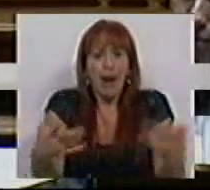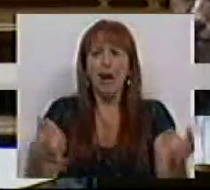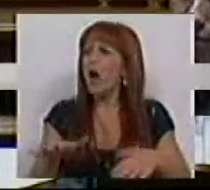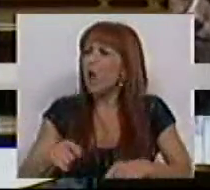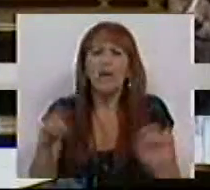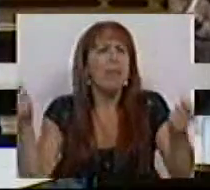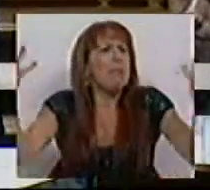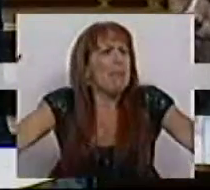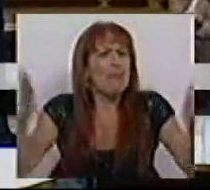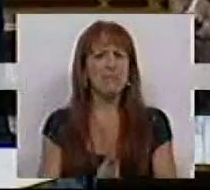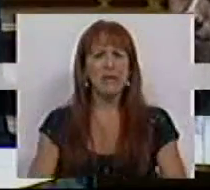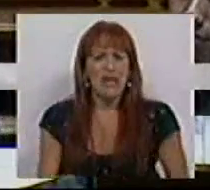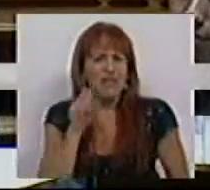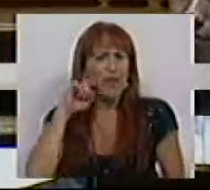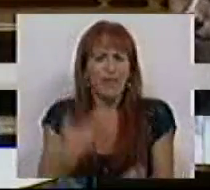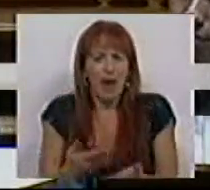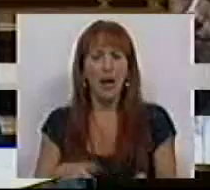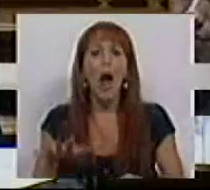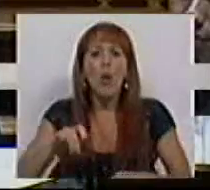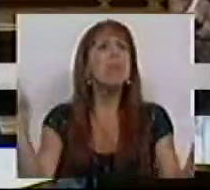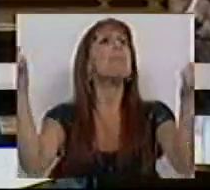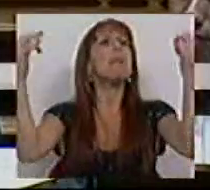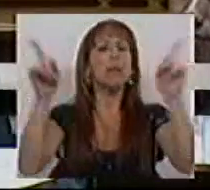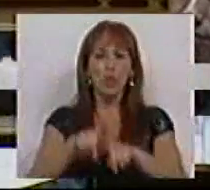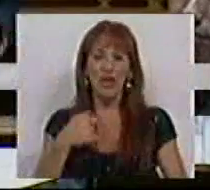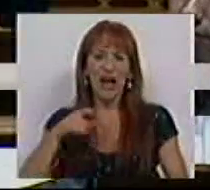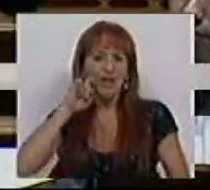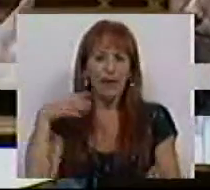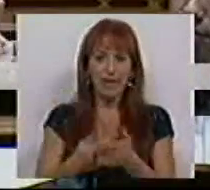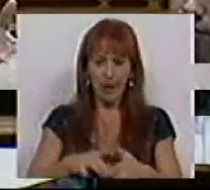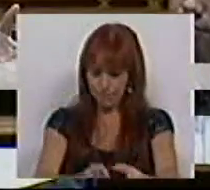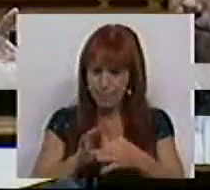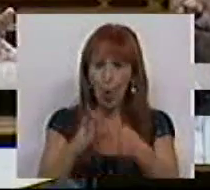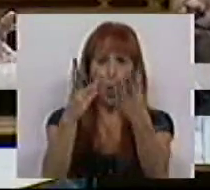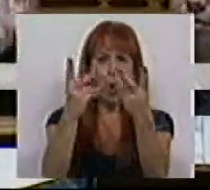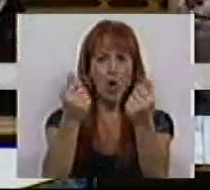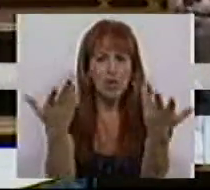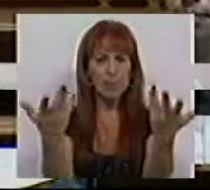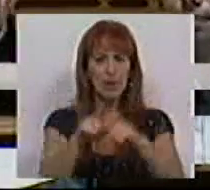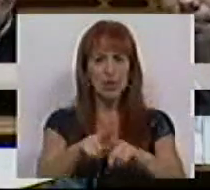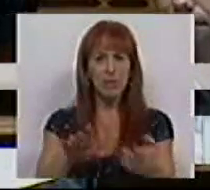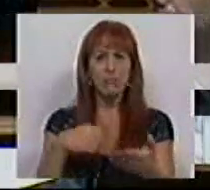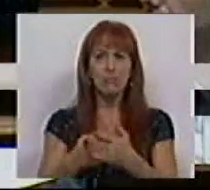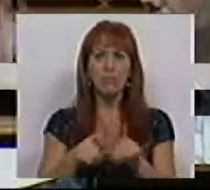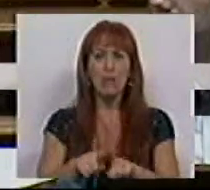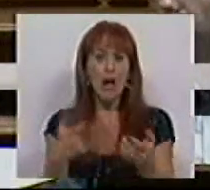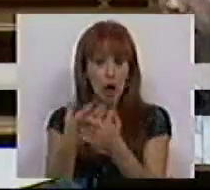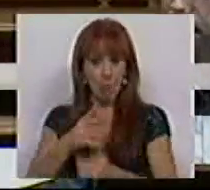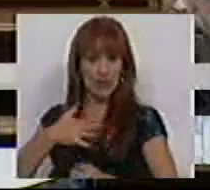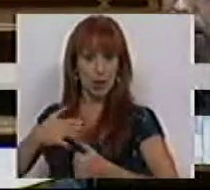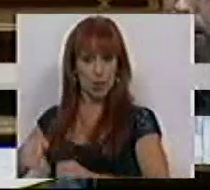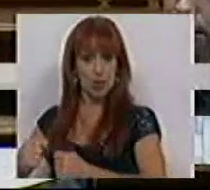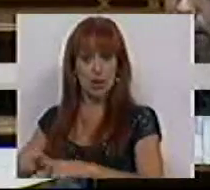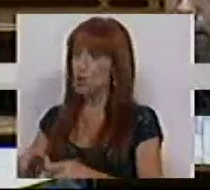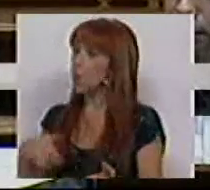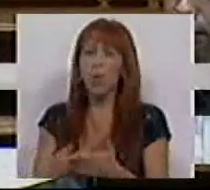Onde é que está o populismo de defender isto? Onde é que está o populismo de querer defender uma consolidação orçamental que vem de uma economia saudável